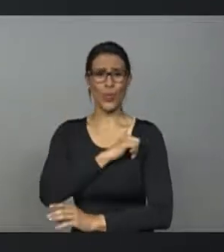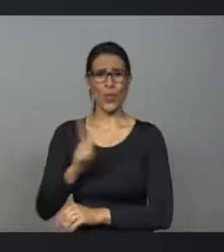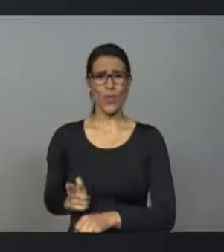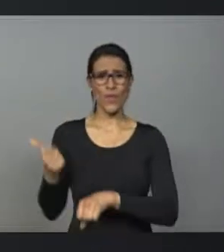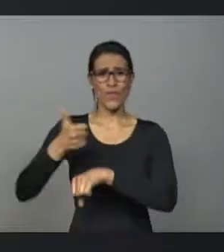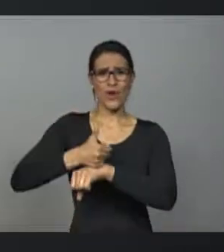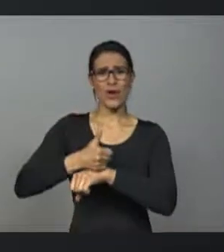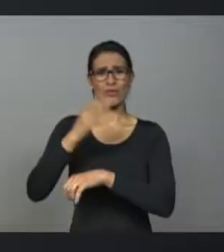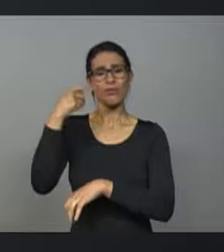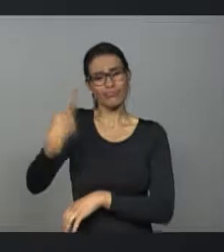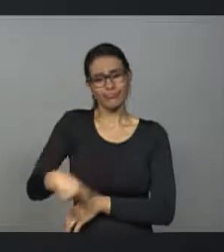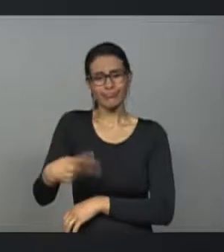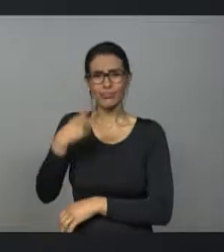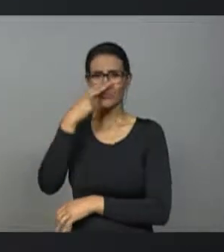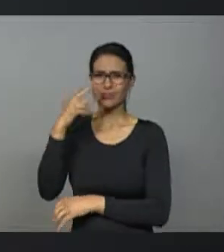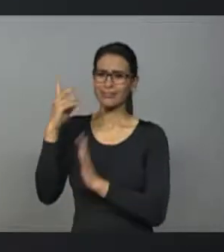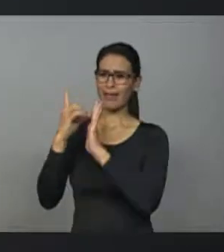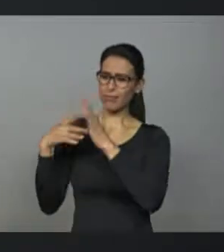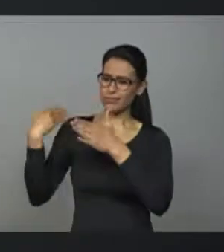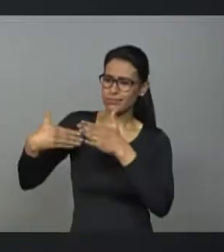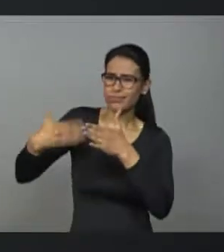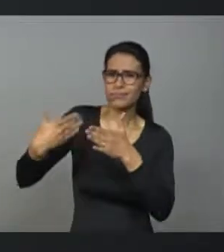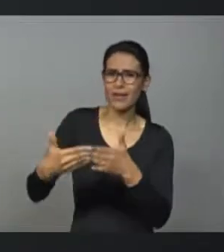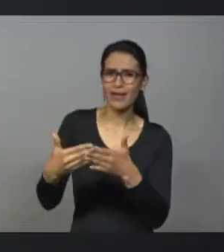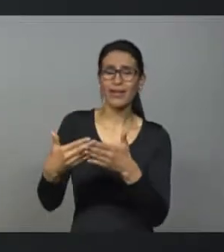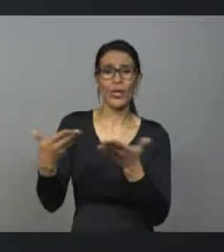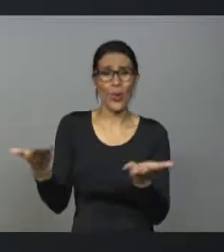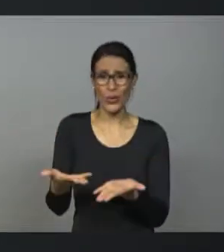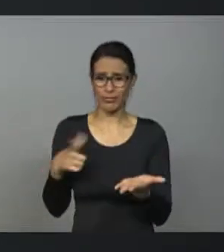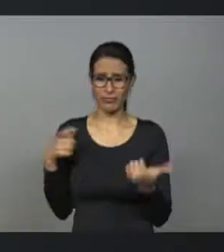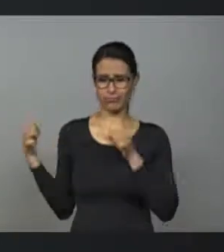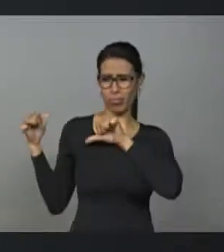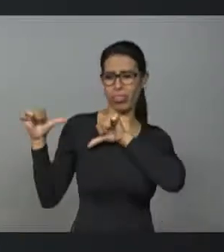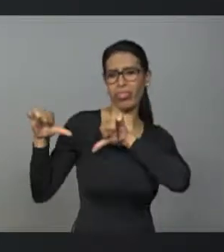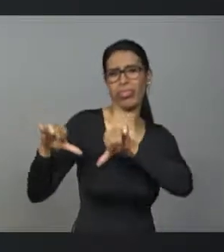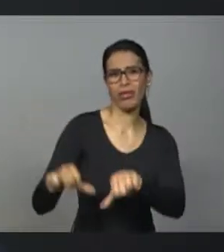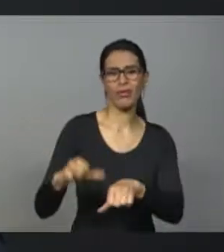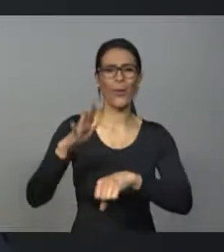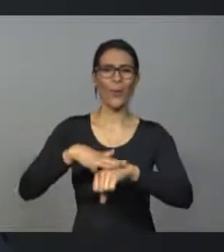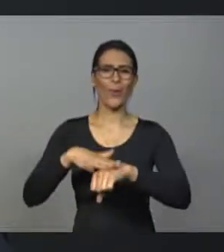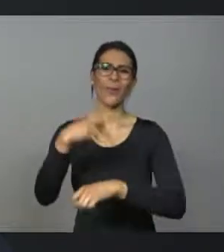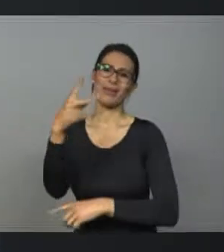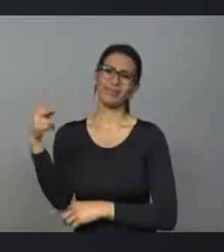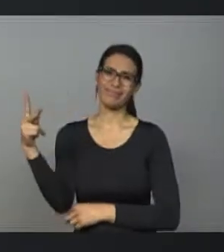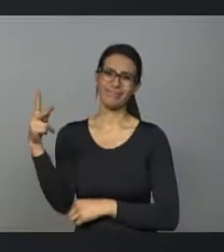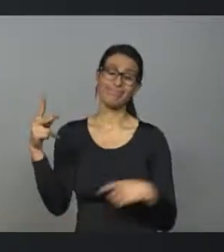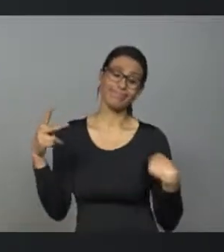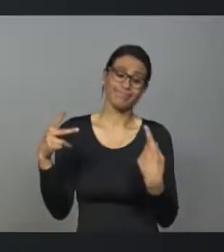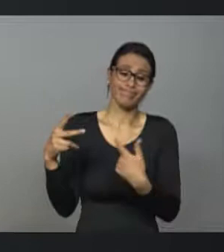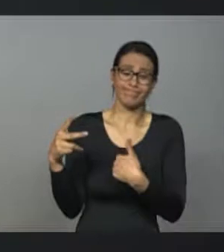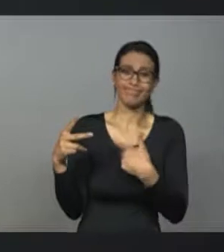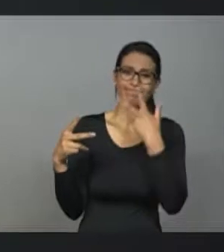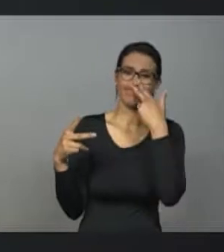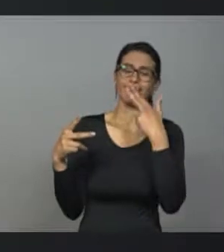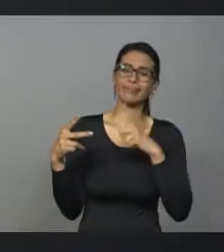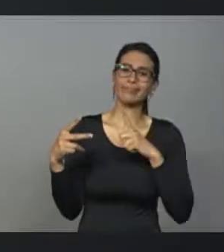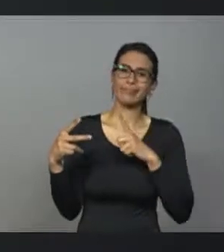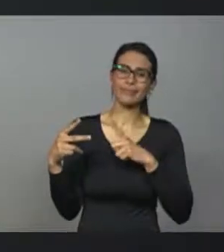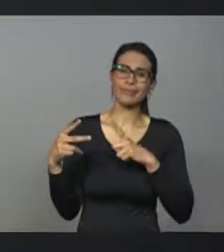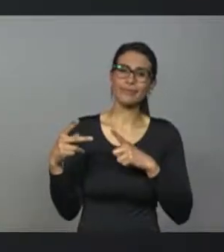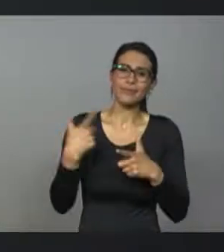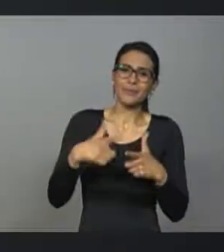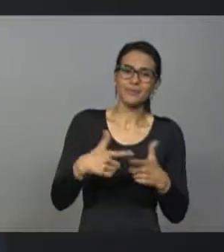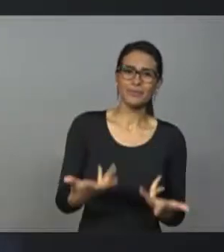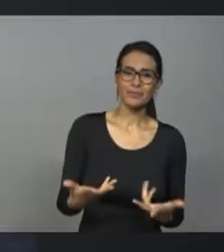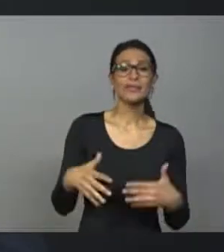trouxeram para este buraco, para este abismo do qual cada um de nós, gaúchos, somos vítimas. Nessa eleição, brasileiros e